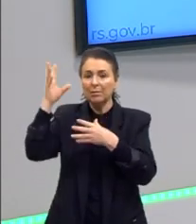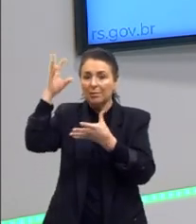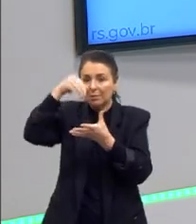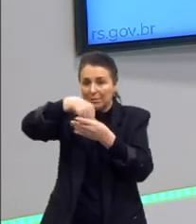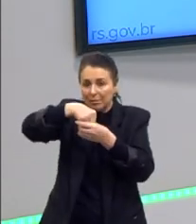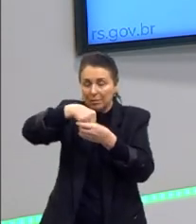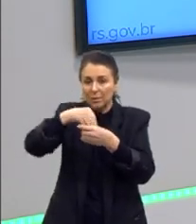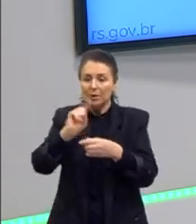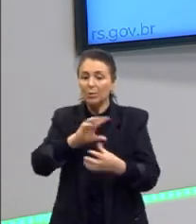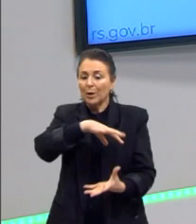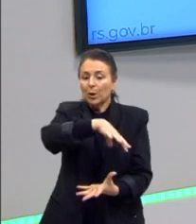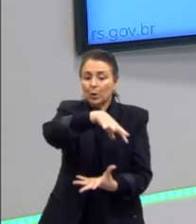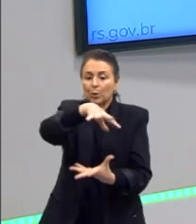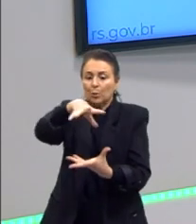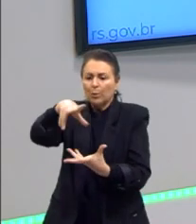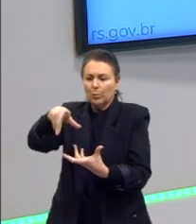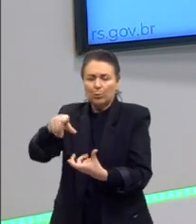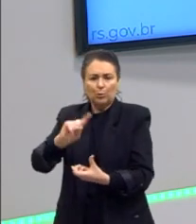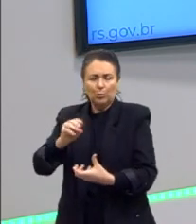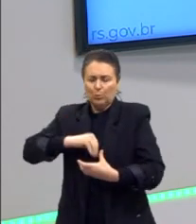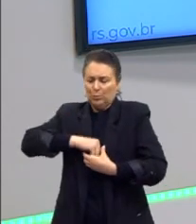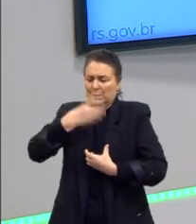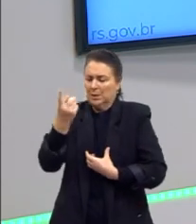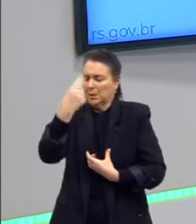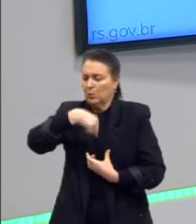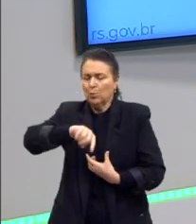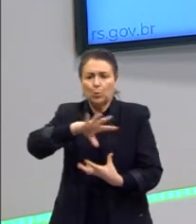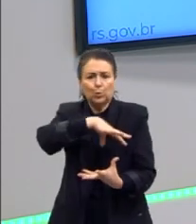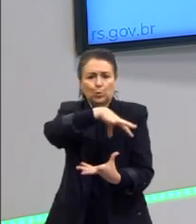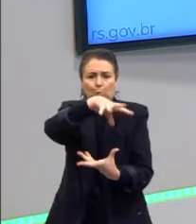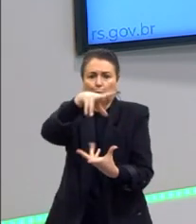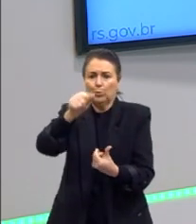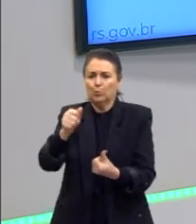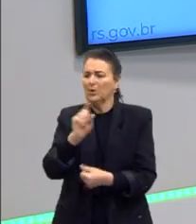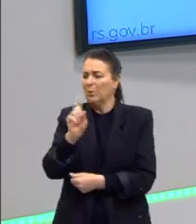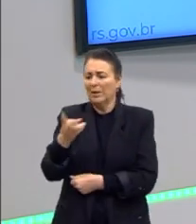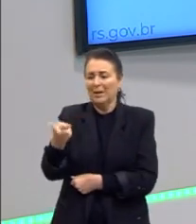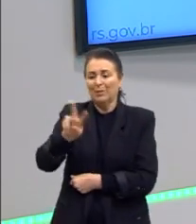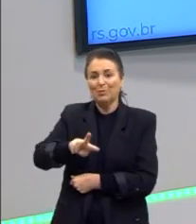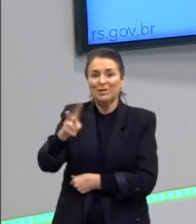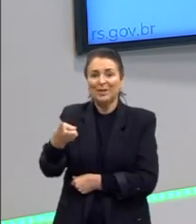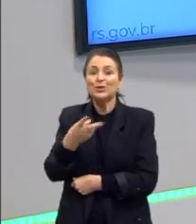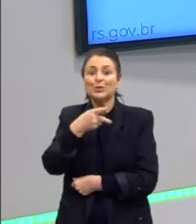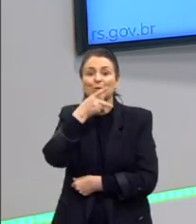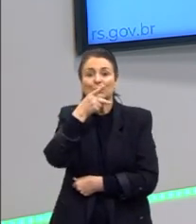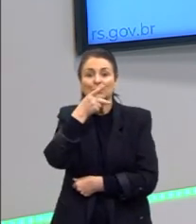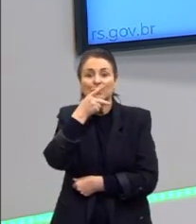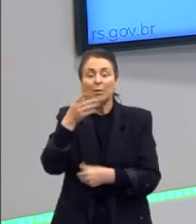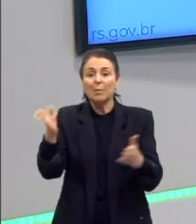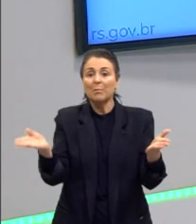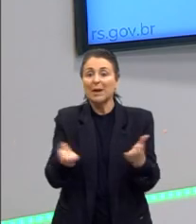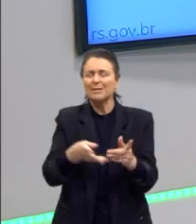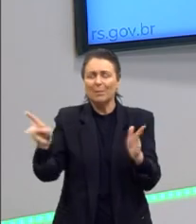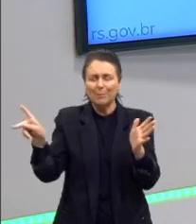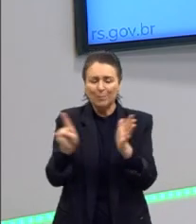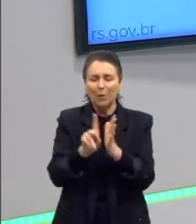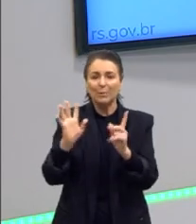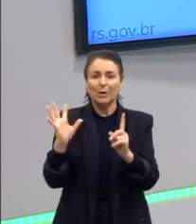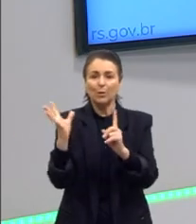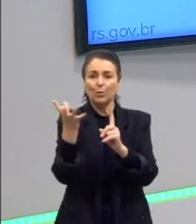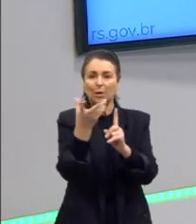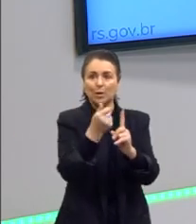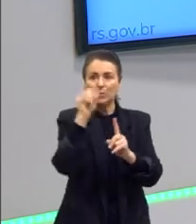também não é no mundo, numa essência, em outro mundo. Não é nessa dualidade platônica. Mas aqui, na própria dialética, se resolve tudo.